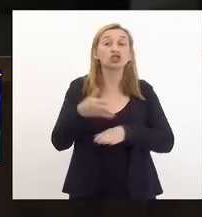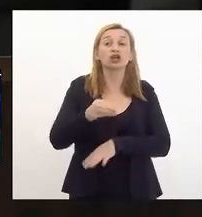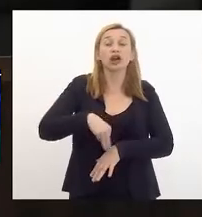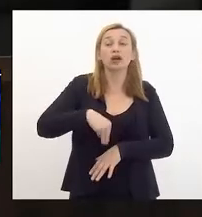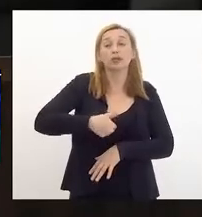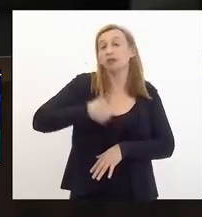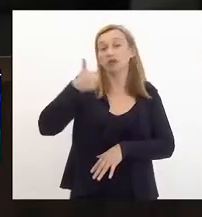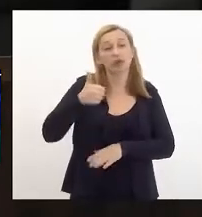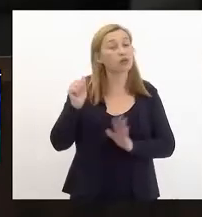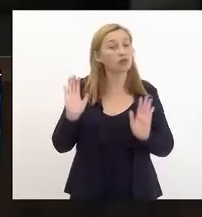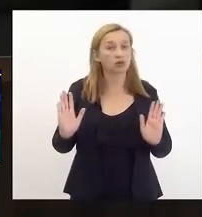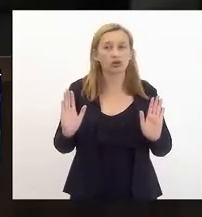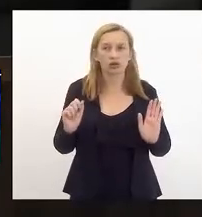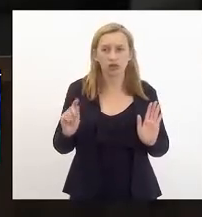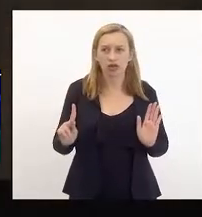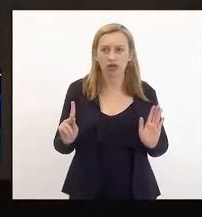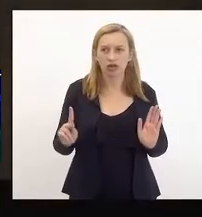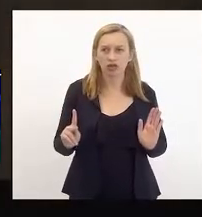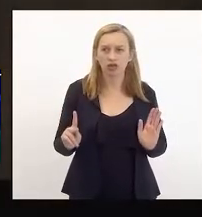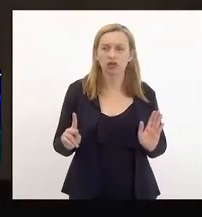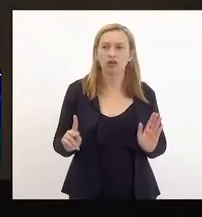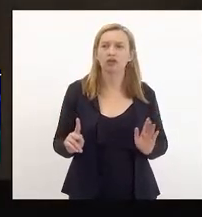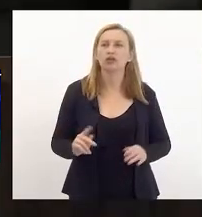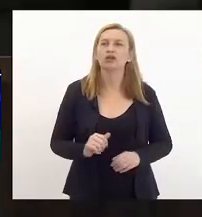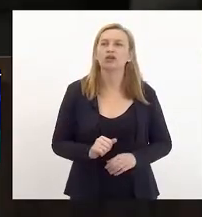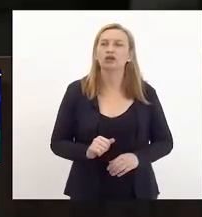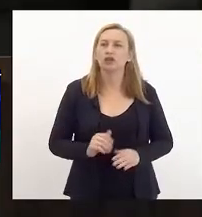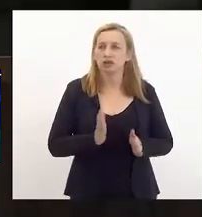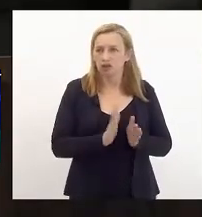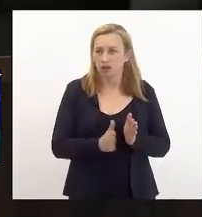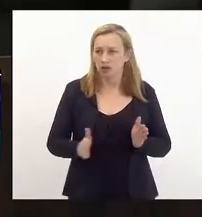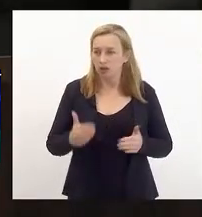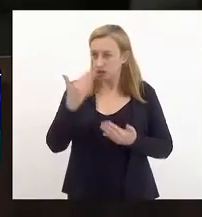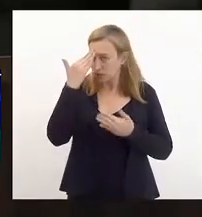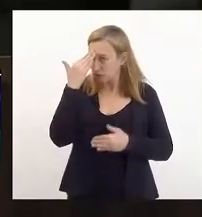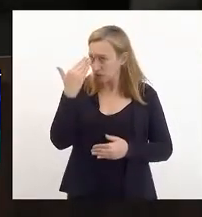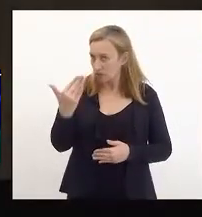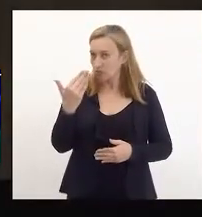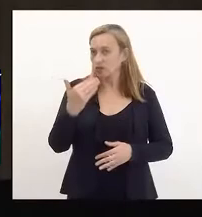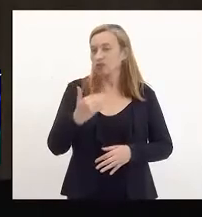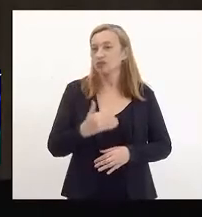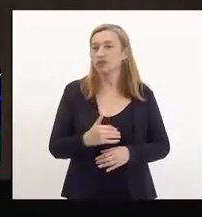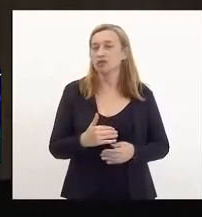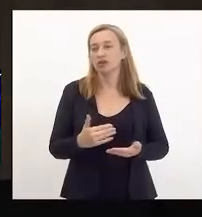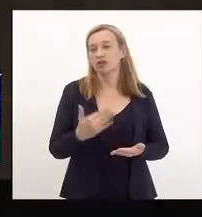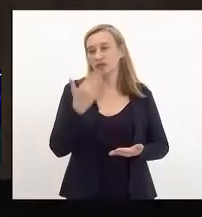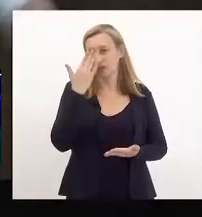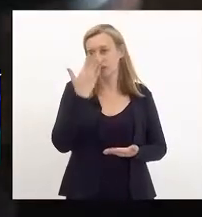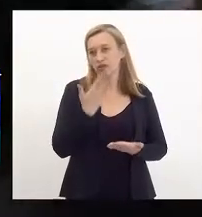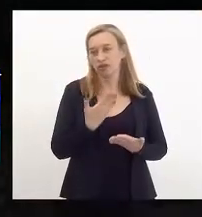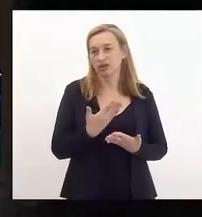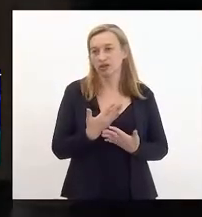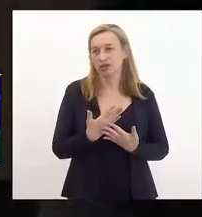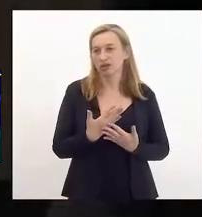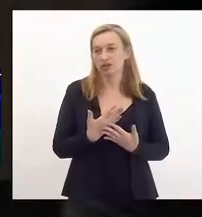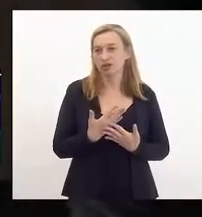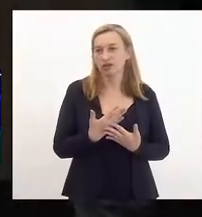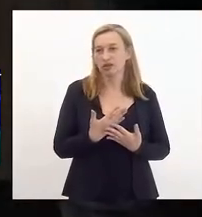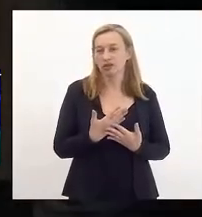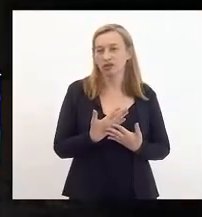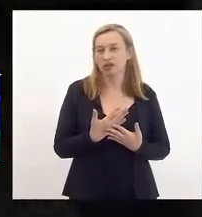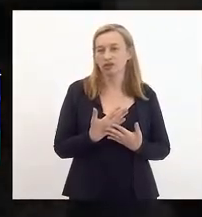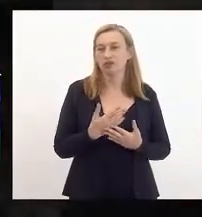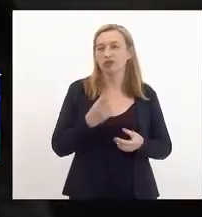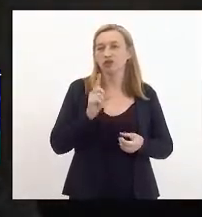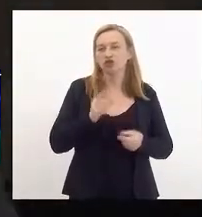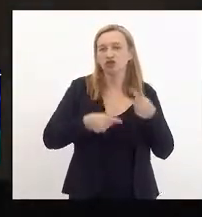participar, está ok? Vossas ordens foram cumpridas, deputada Lucinha. quem dera. Depois vou tentar discutir um